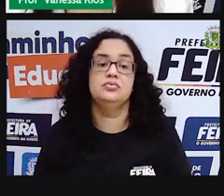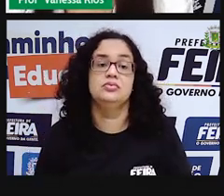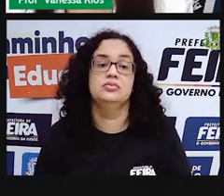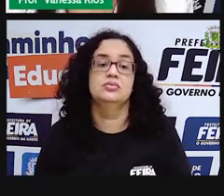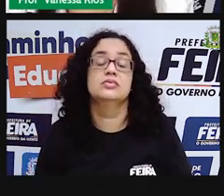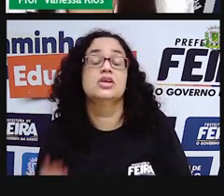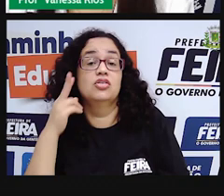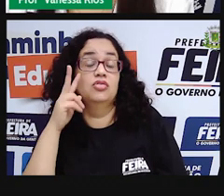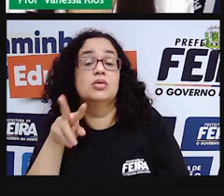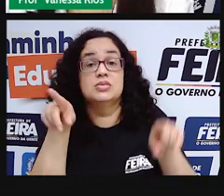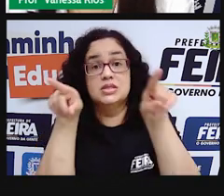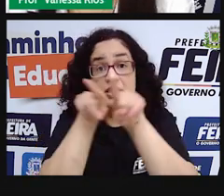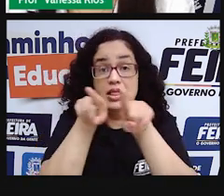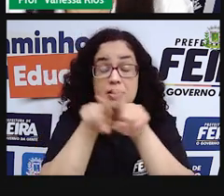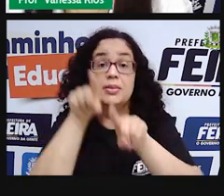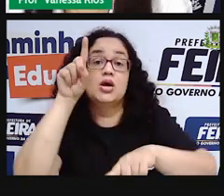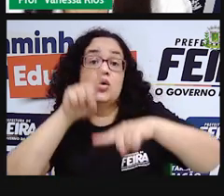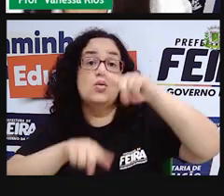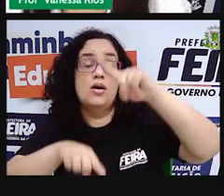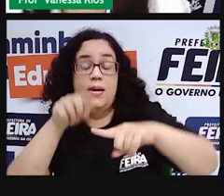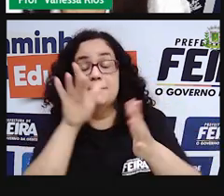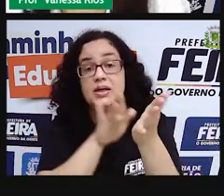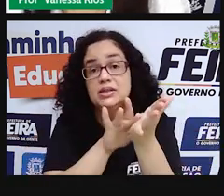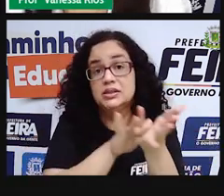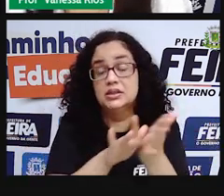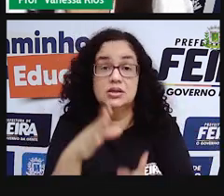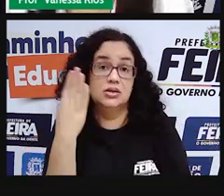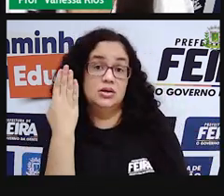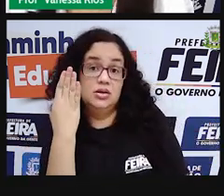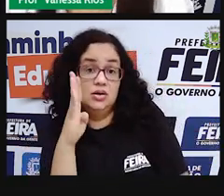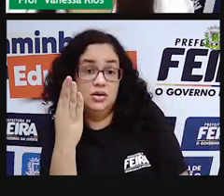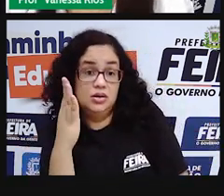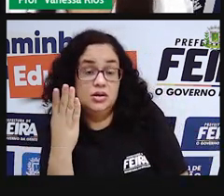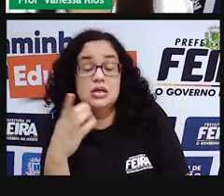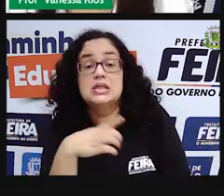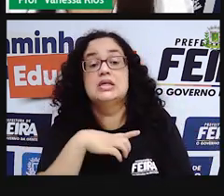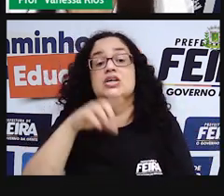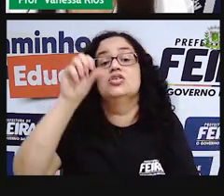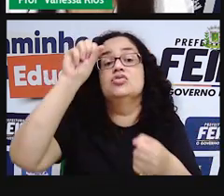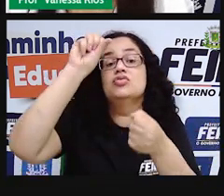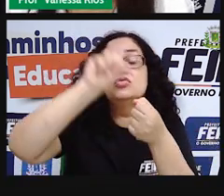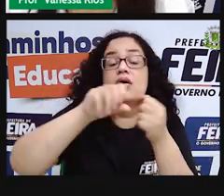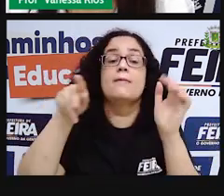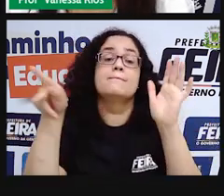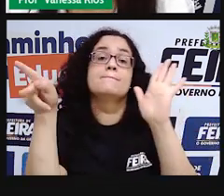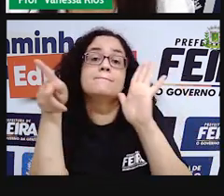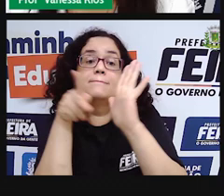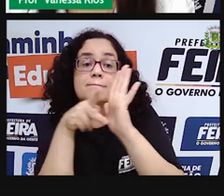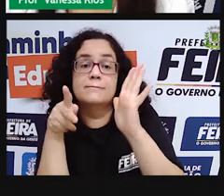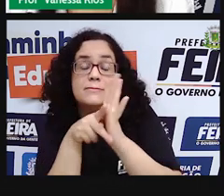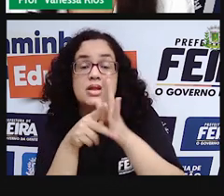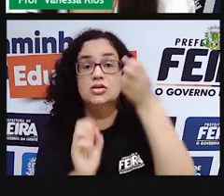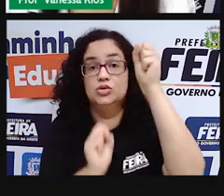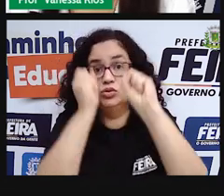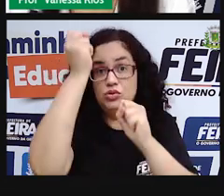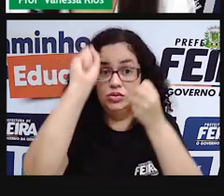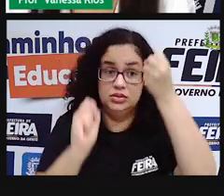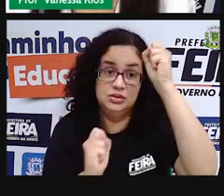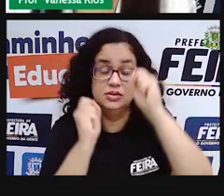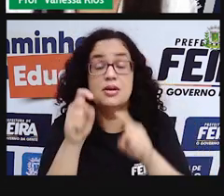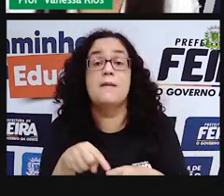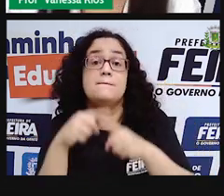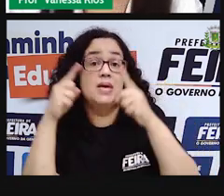Vimos também que os materiais artificiais são aqueles, ó, construídos, produzidos pelo homem, mas que